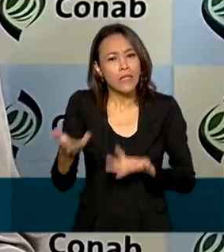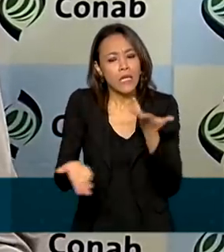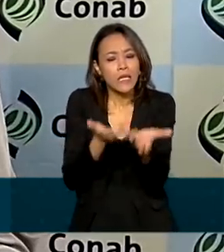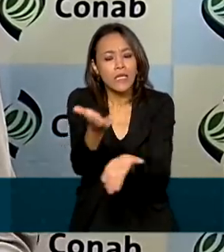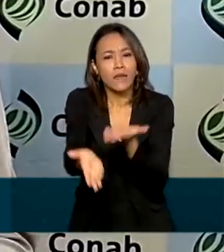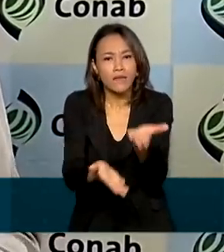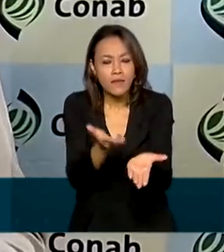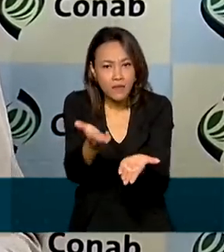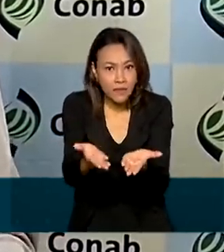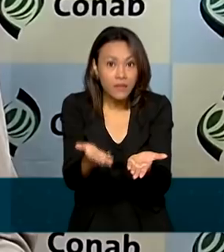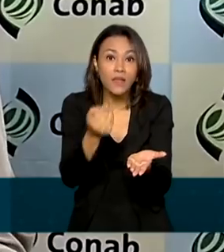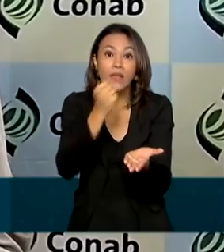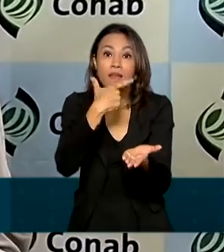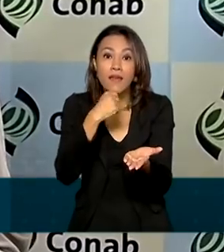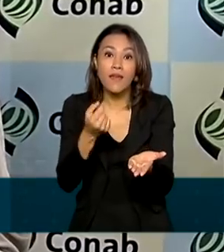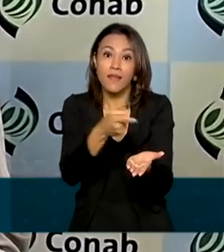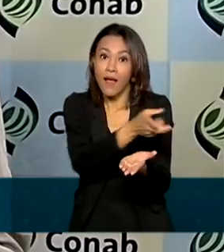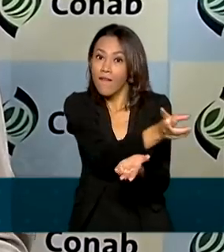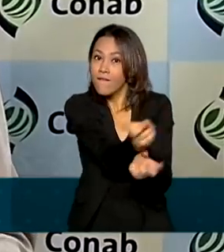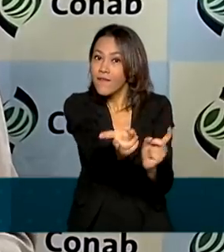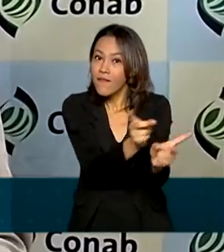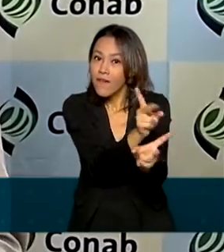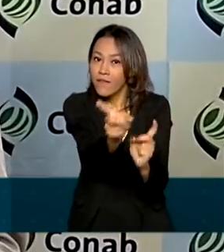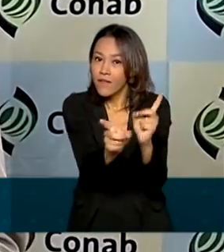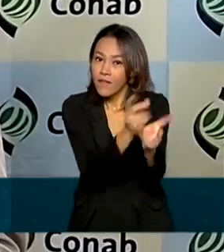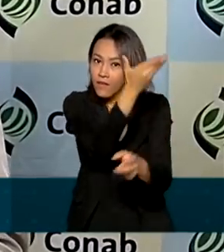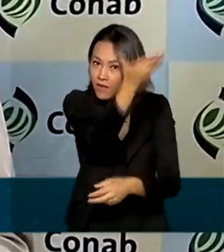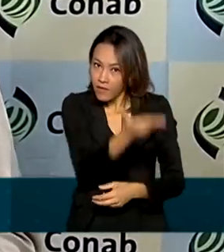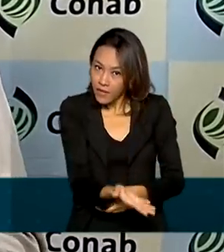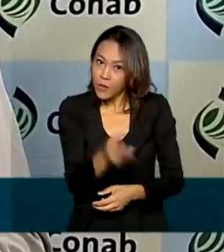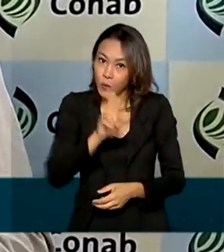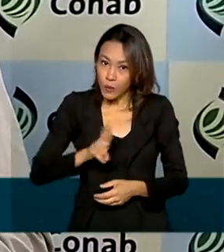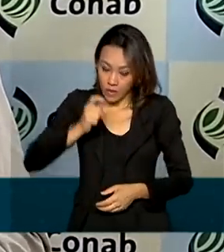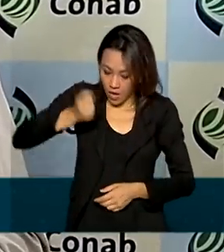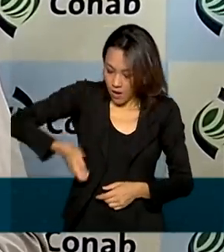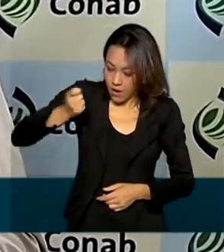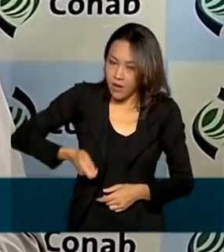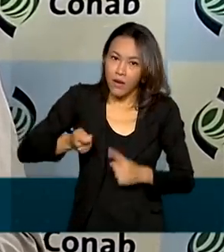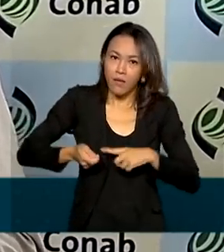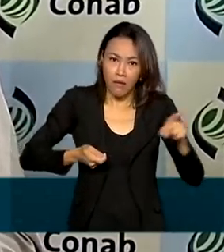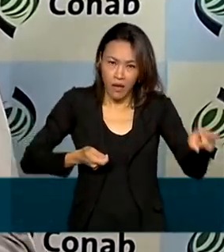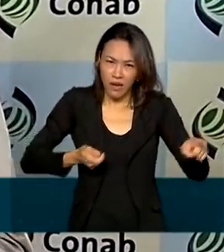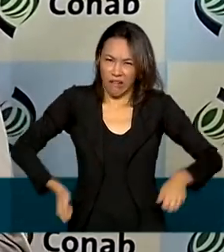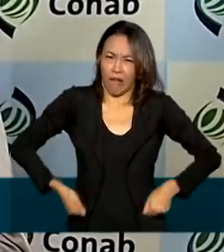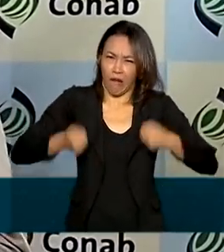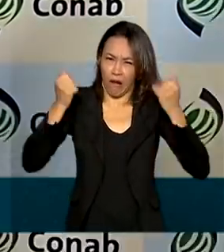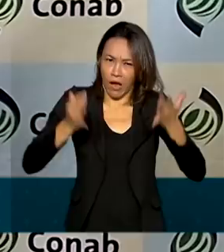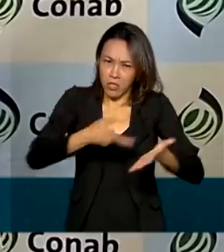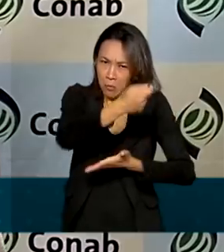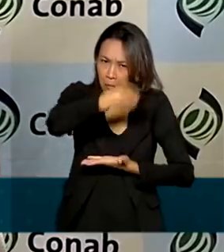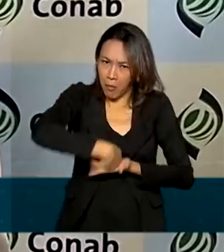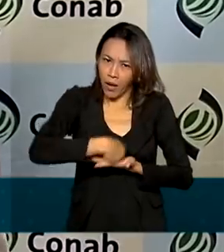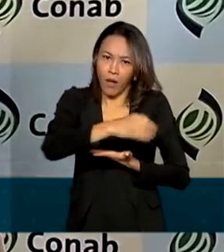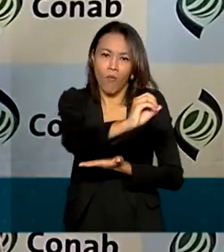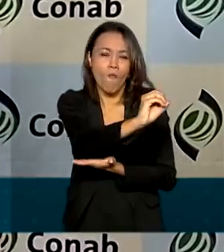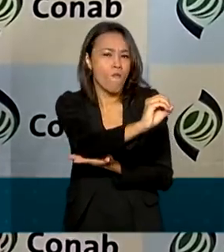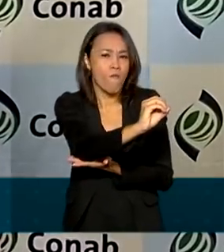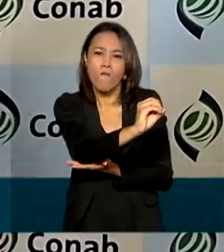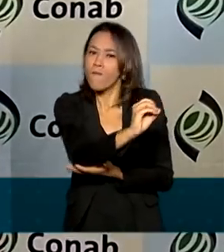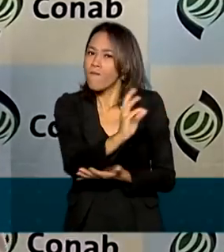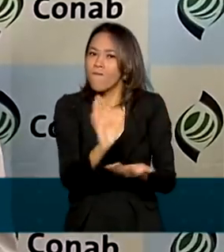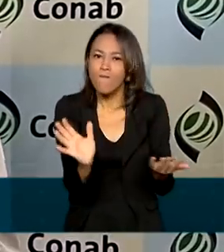disposto a comercializar por meio do leilão não tem custo algum. Quem está